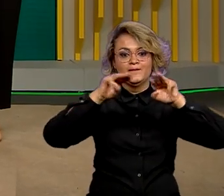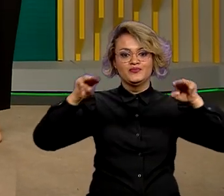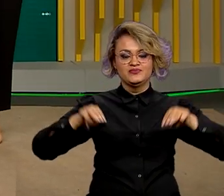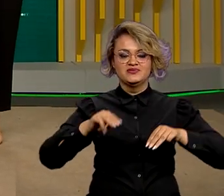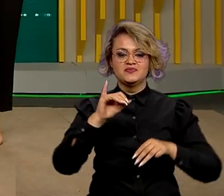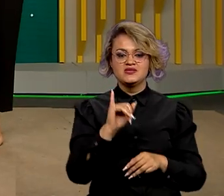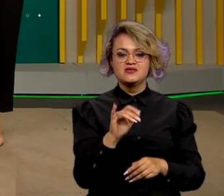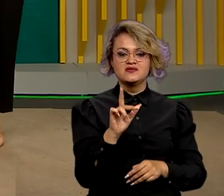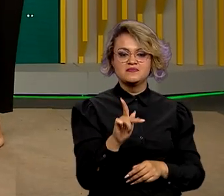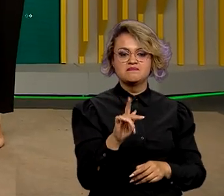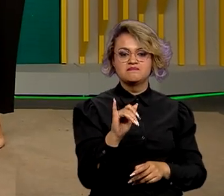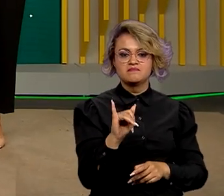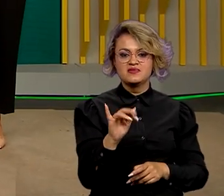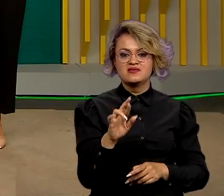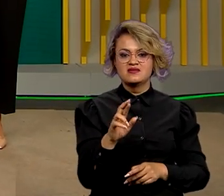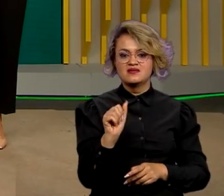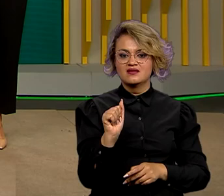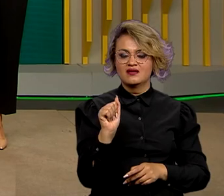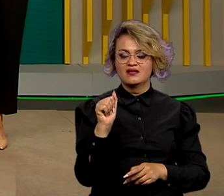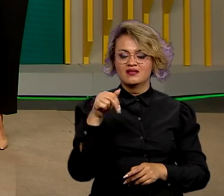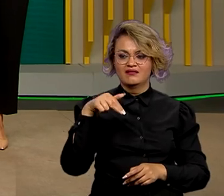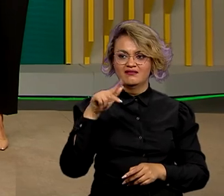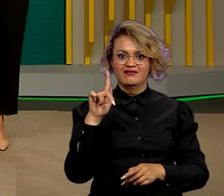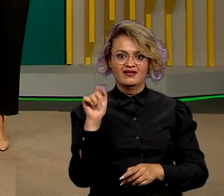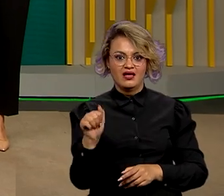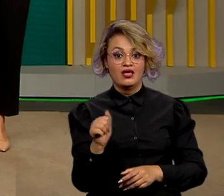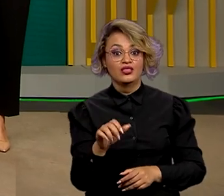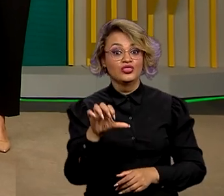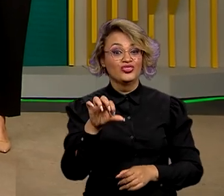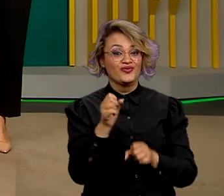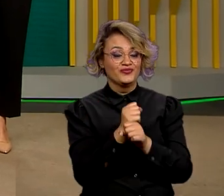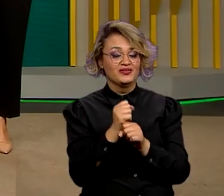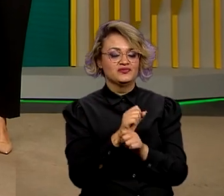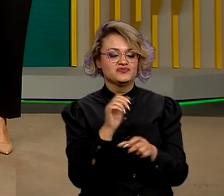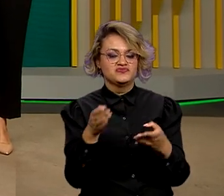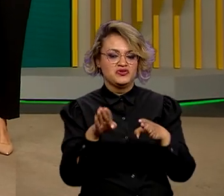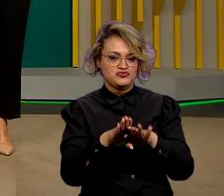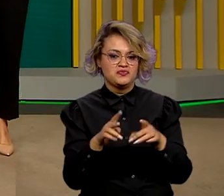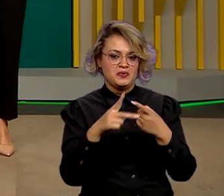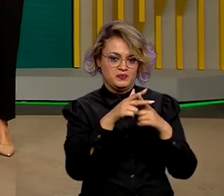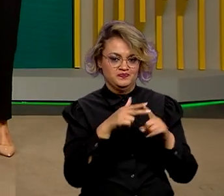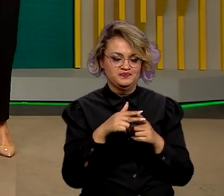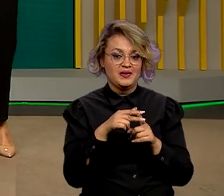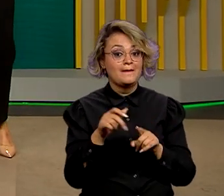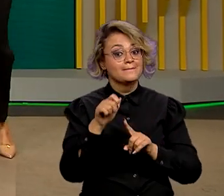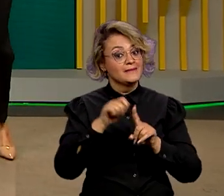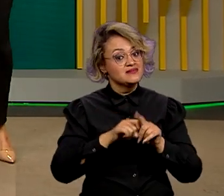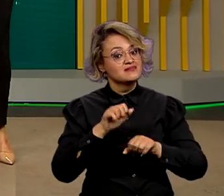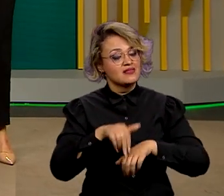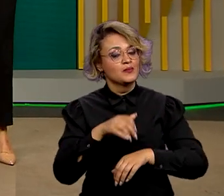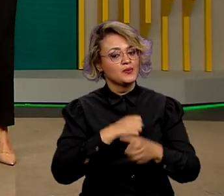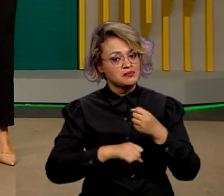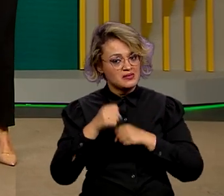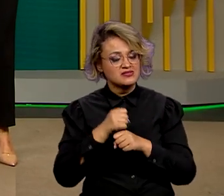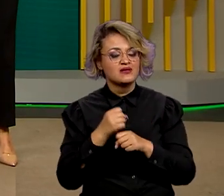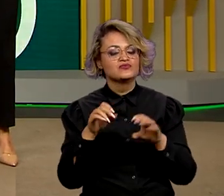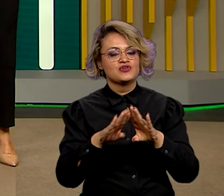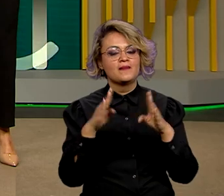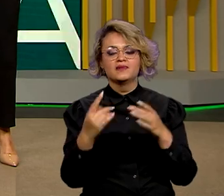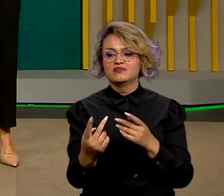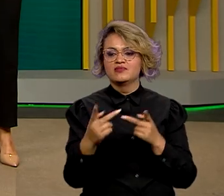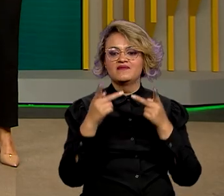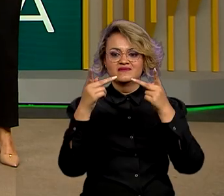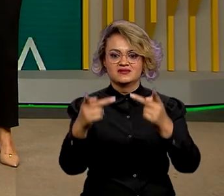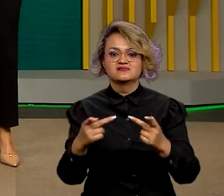do Ipiranga. Ele ficou nove anos fechado para a reforma. Agora, desde setembro do ano passado, ele está reaberto para